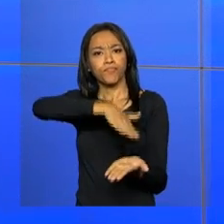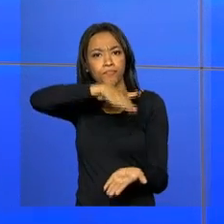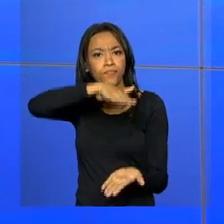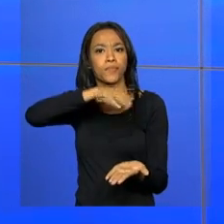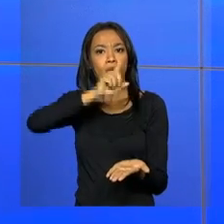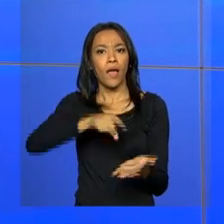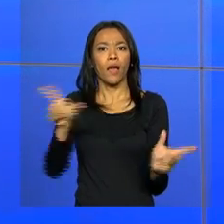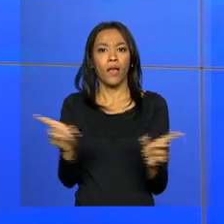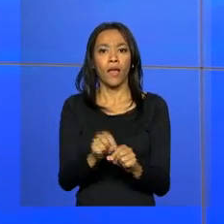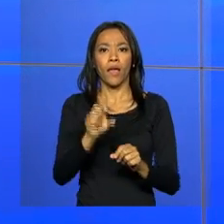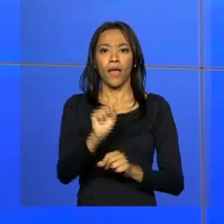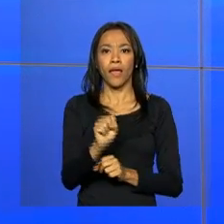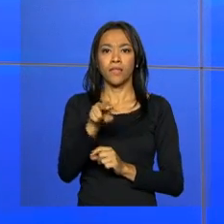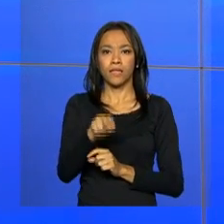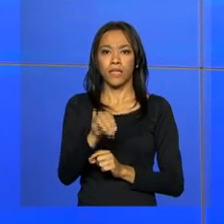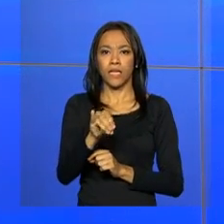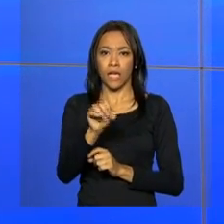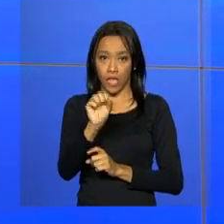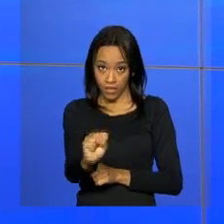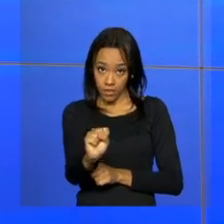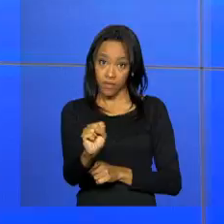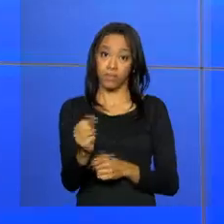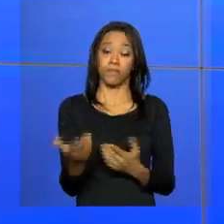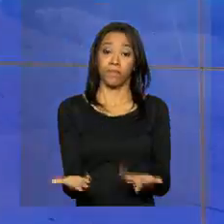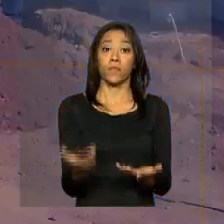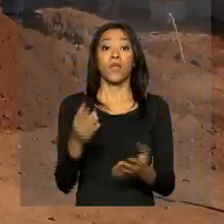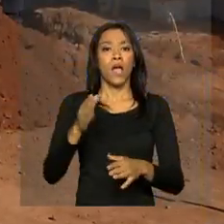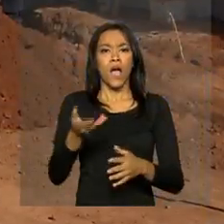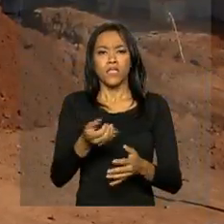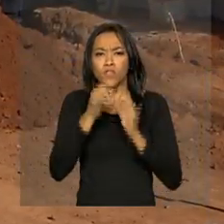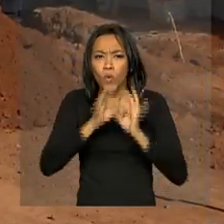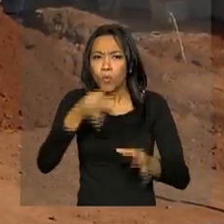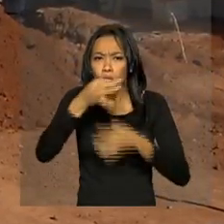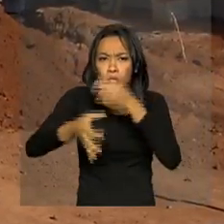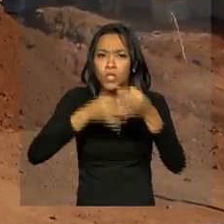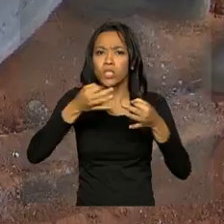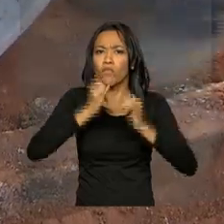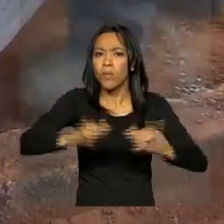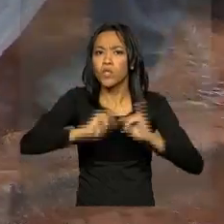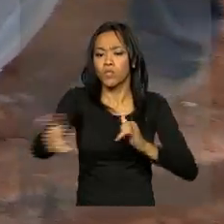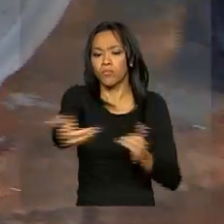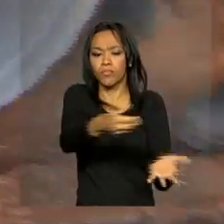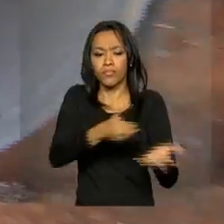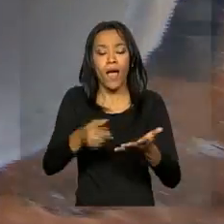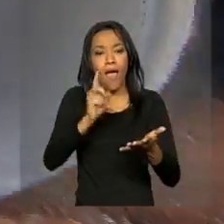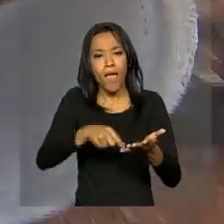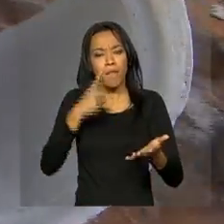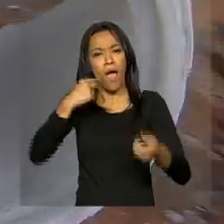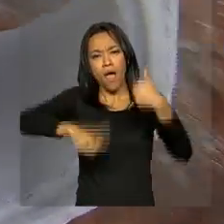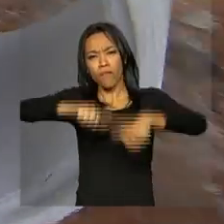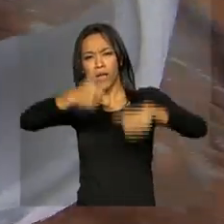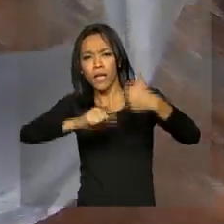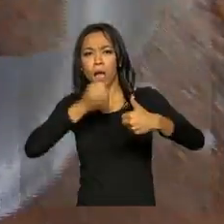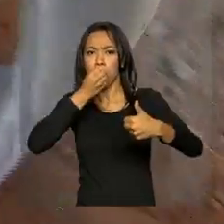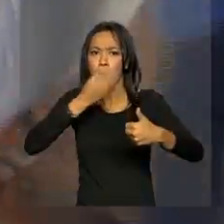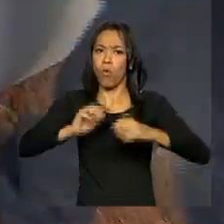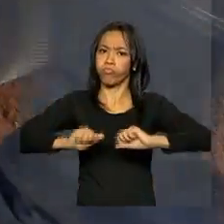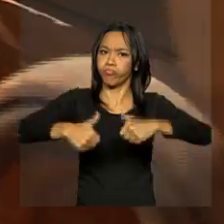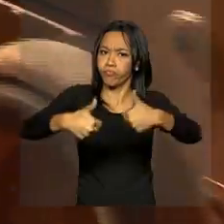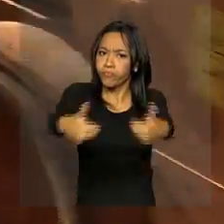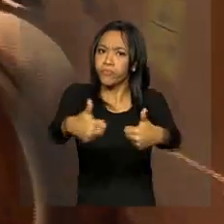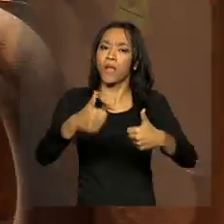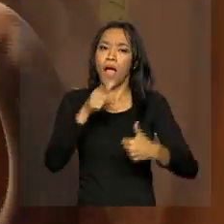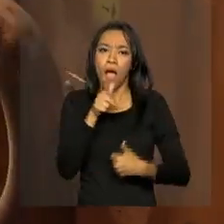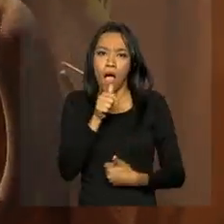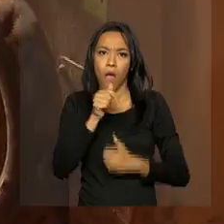Nacional de Informações sobre saneamento. Os levantamentos mostram os índices de evolução dos serviços de água e esgotamento